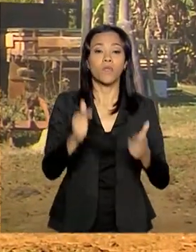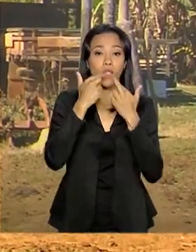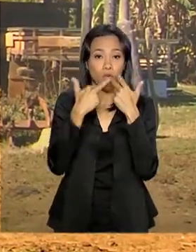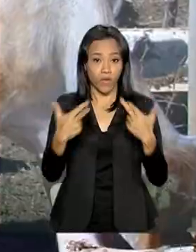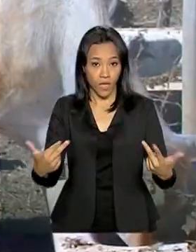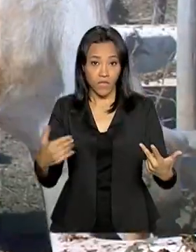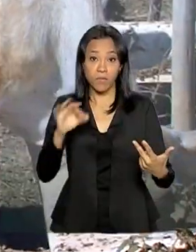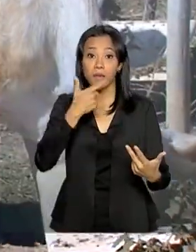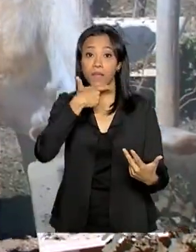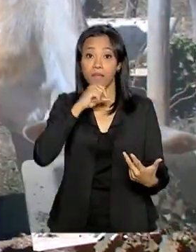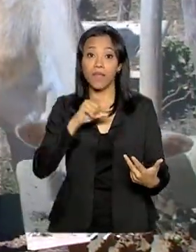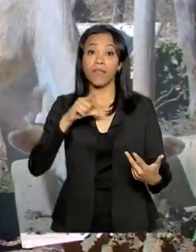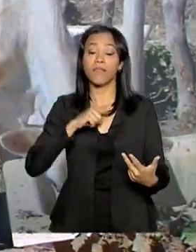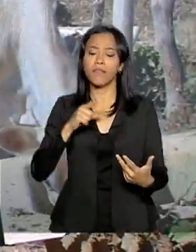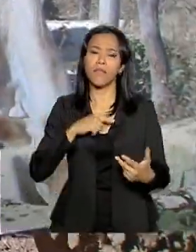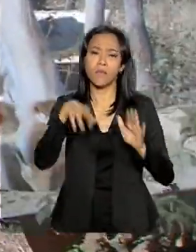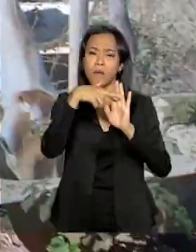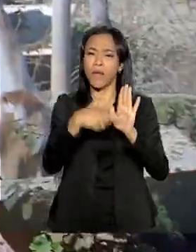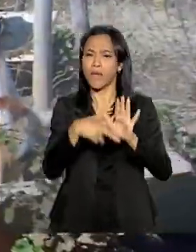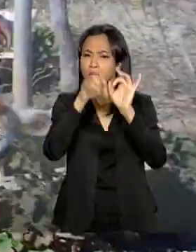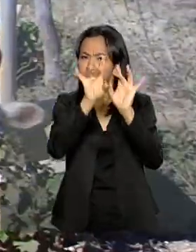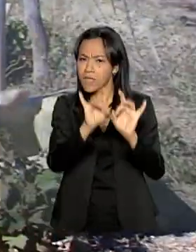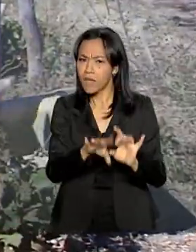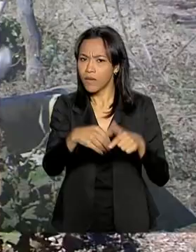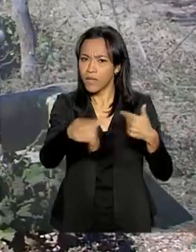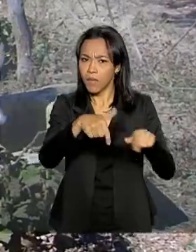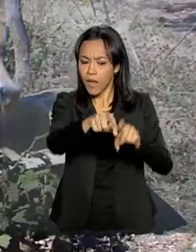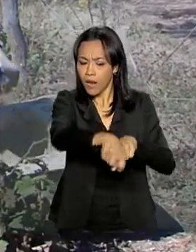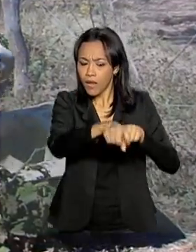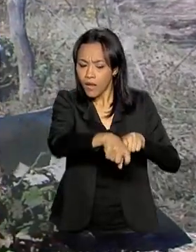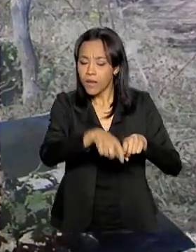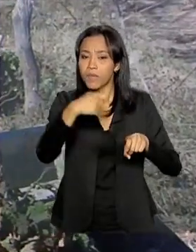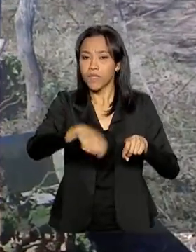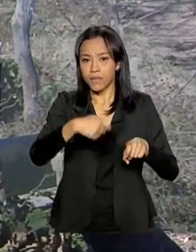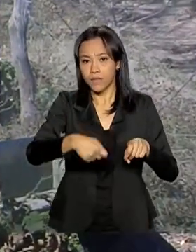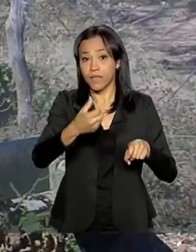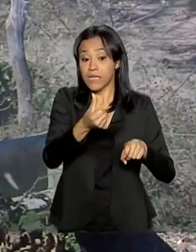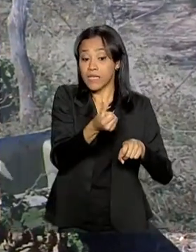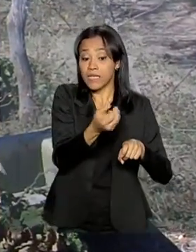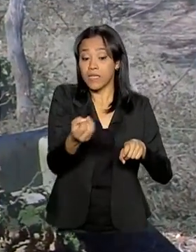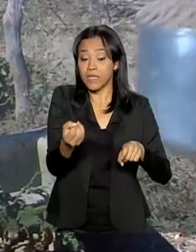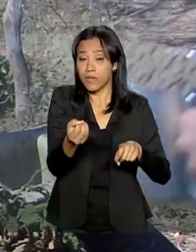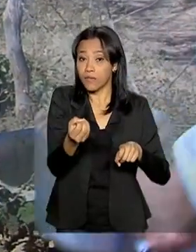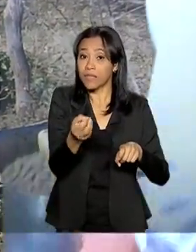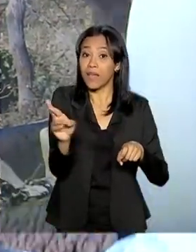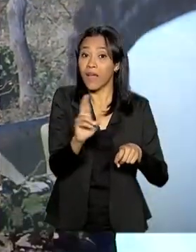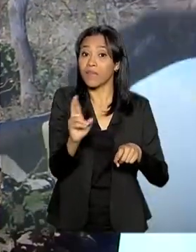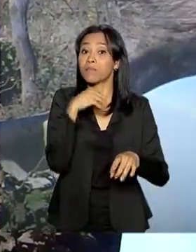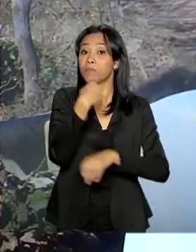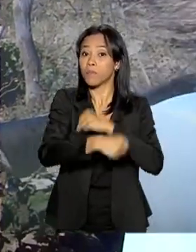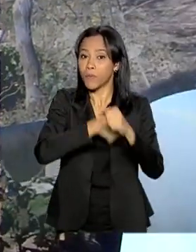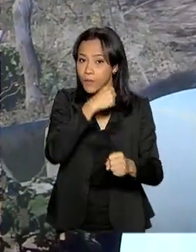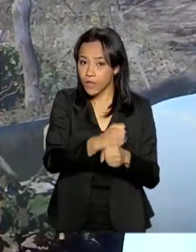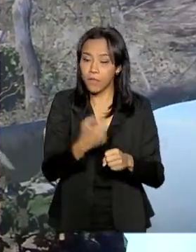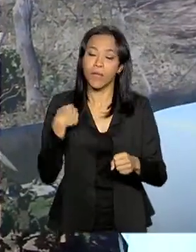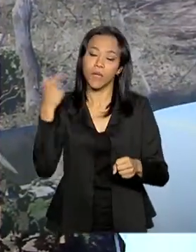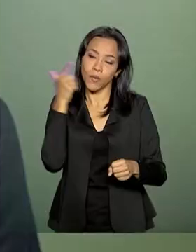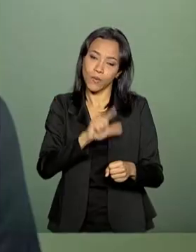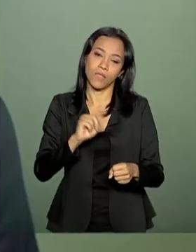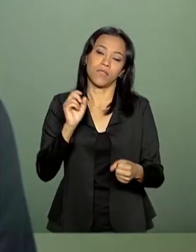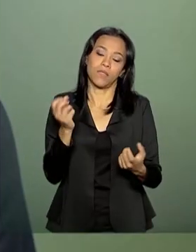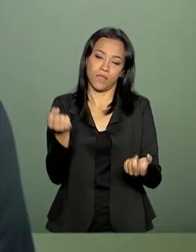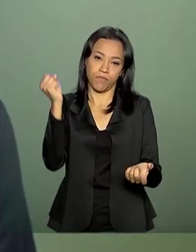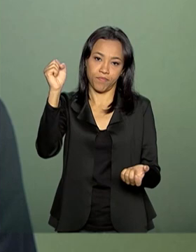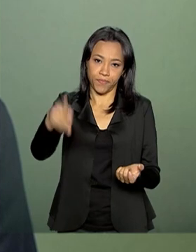rurais no regime especial precisaram contribuir com pelo menos R$ 600 por ano para ter direito ao benefício.